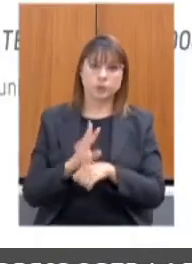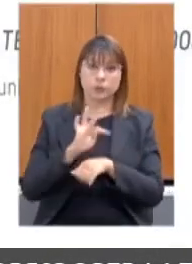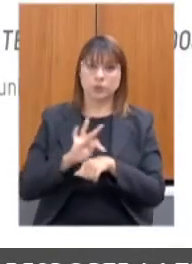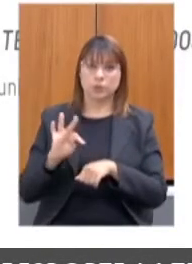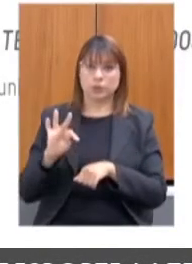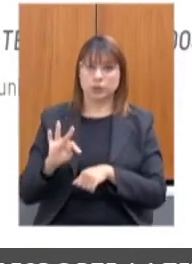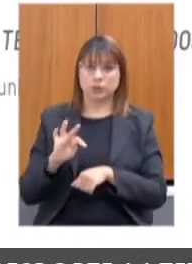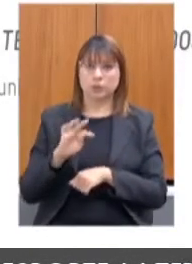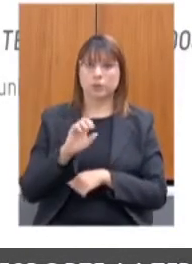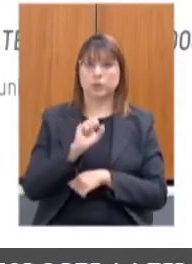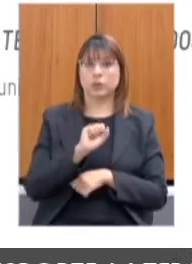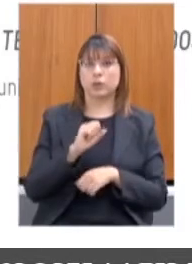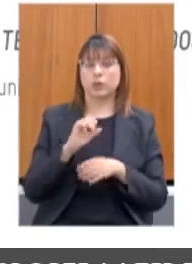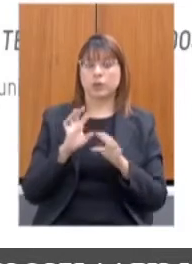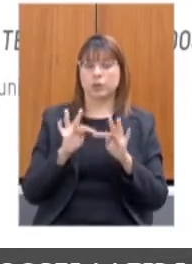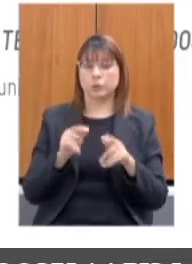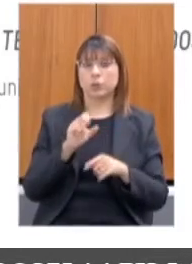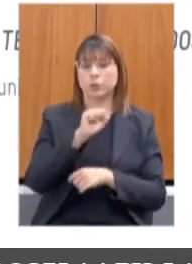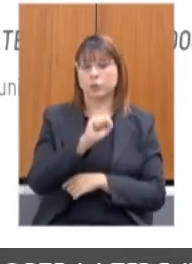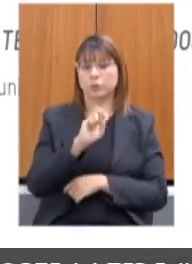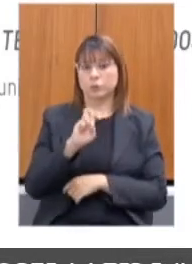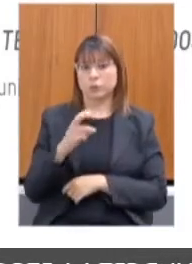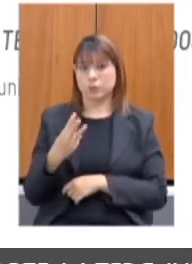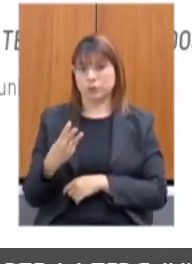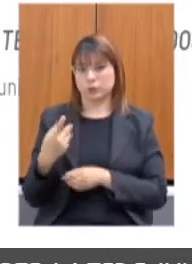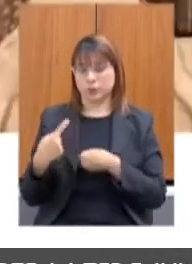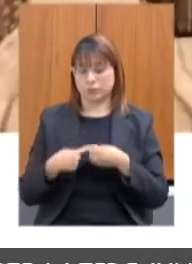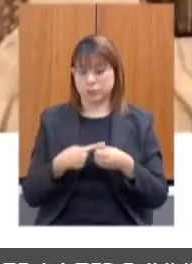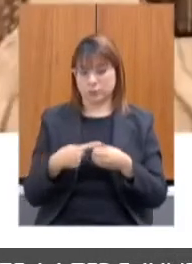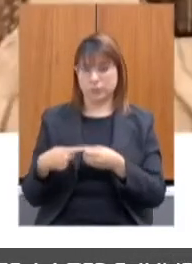853 municípios. Por favor.